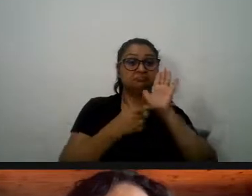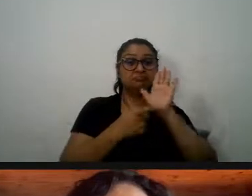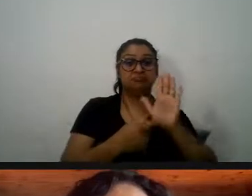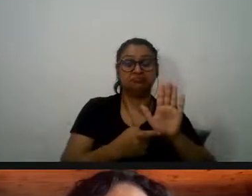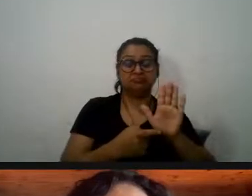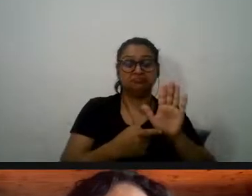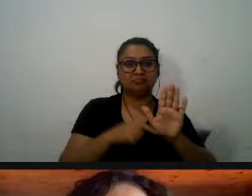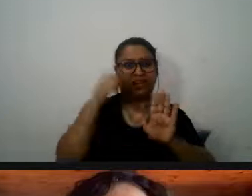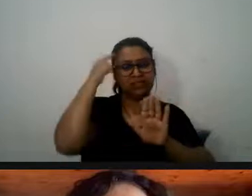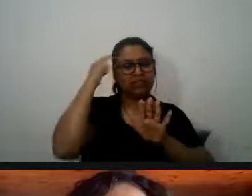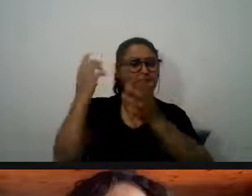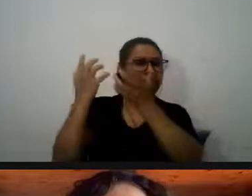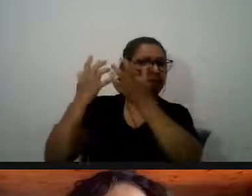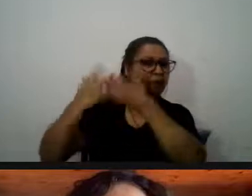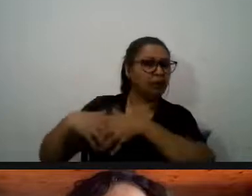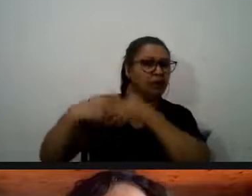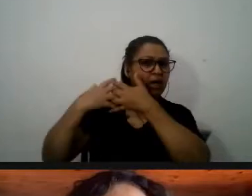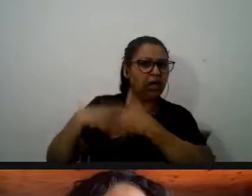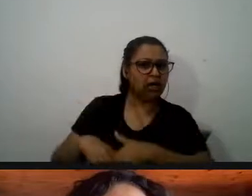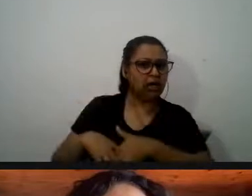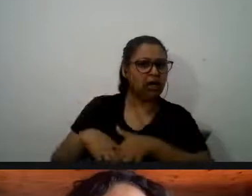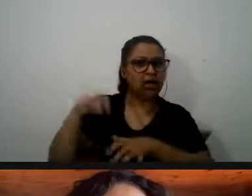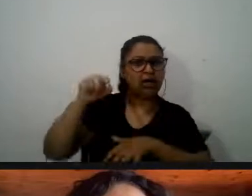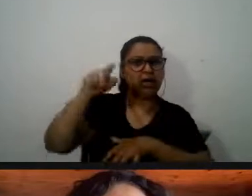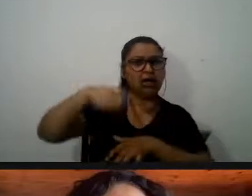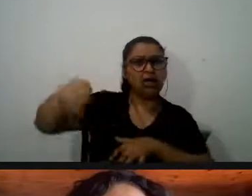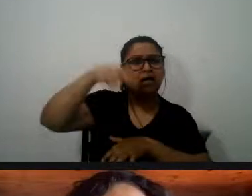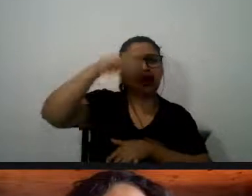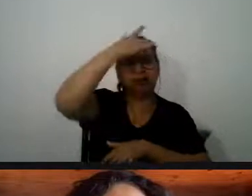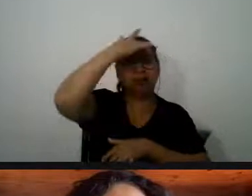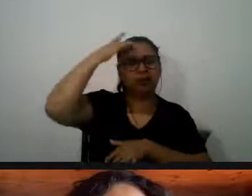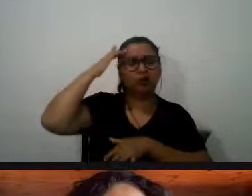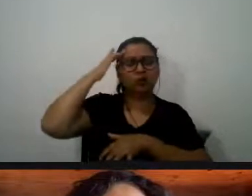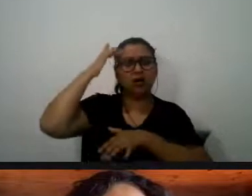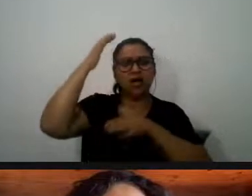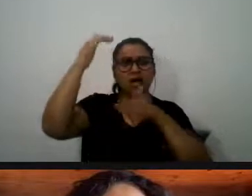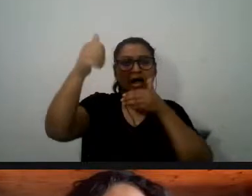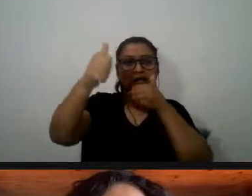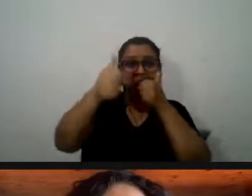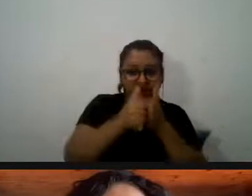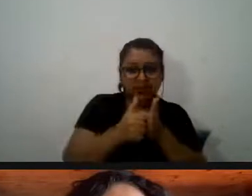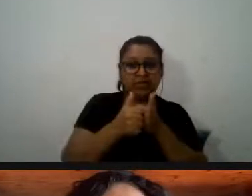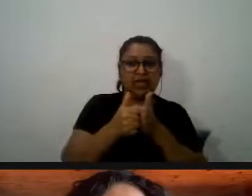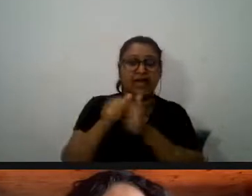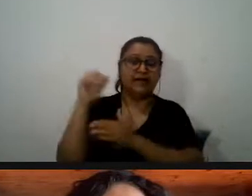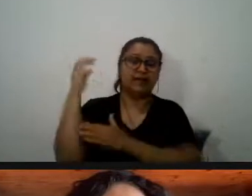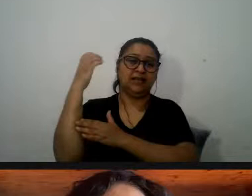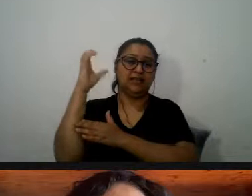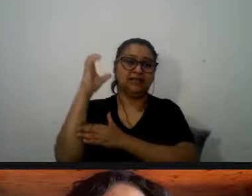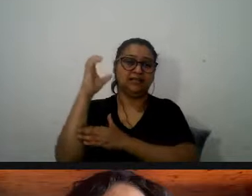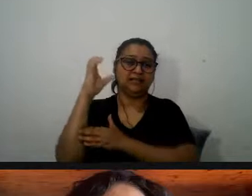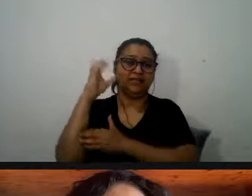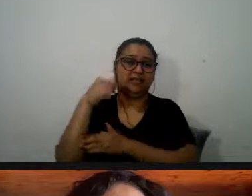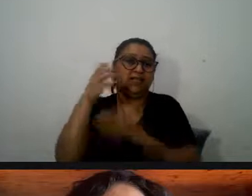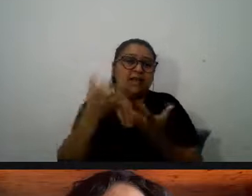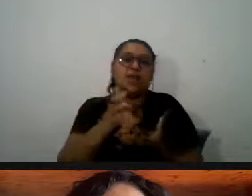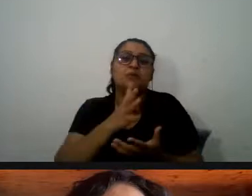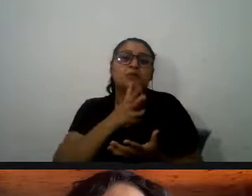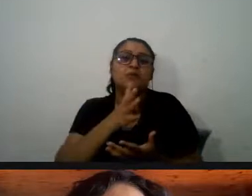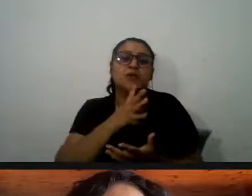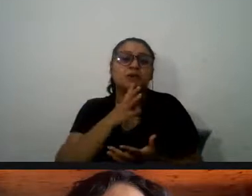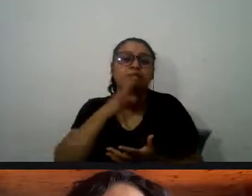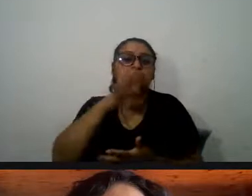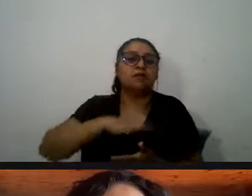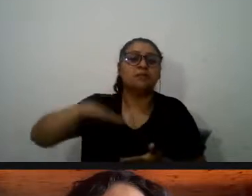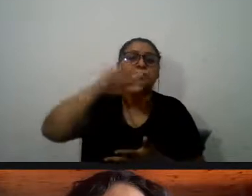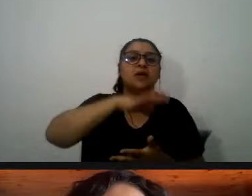às vezes pensamos é uma forma de fazer as outras pessoas chegarem à ciência mas na verdade também é uma forma de nós próprios lidarmos